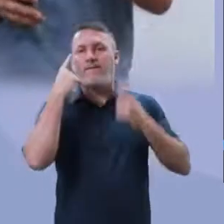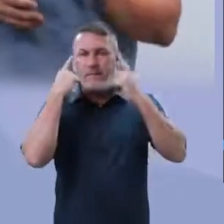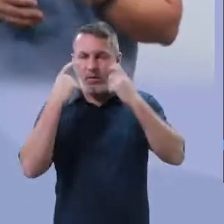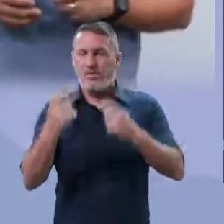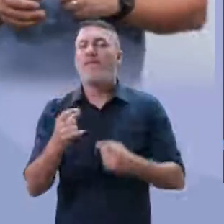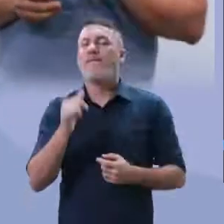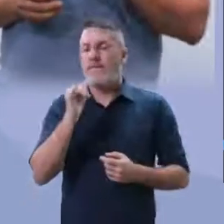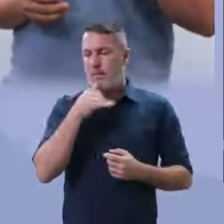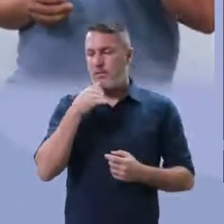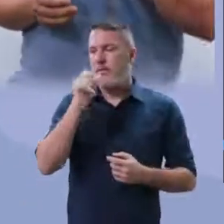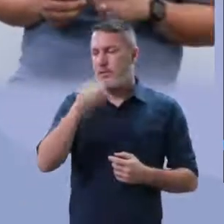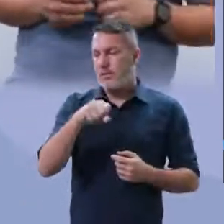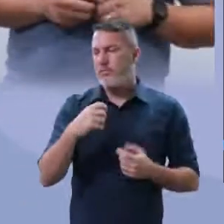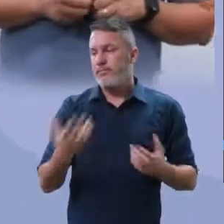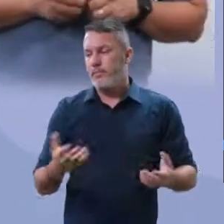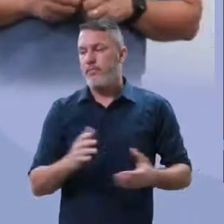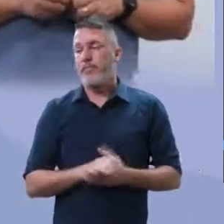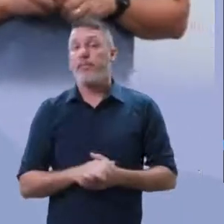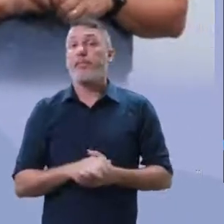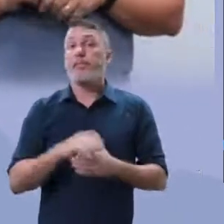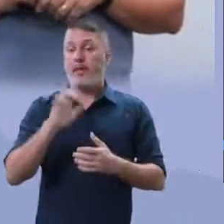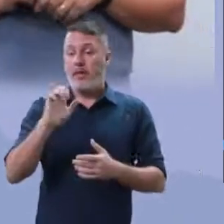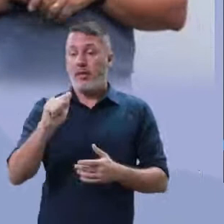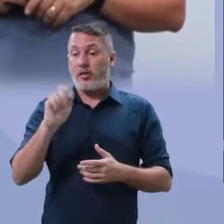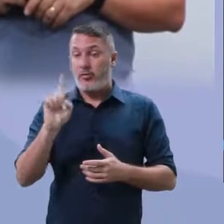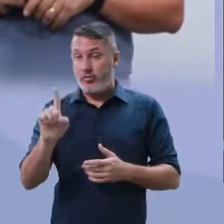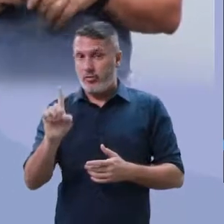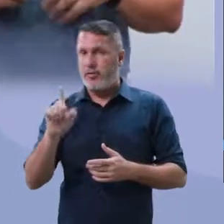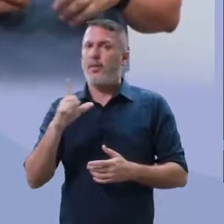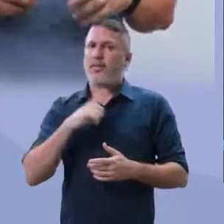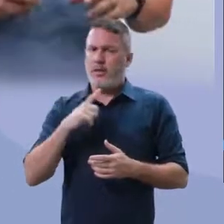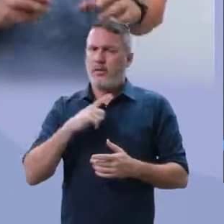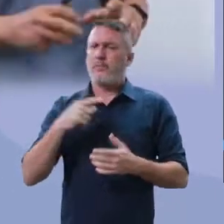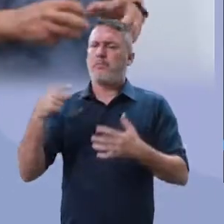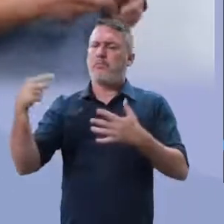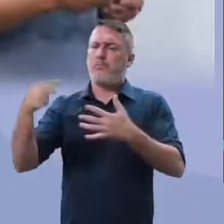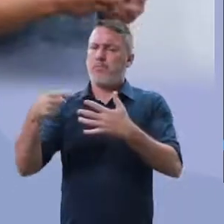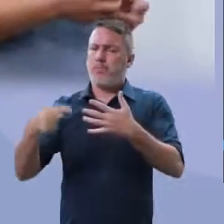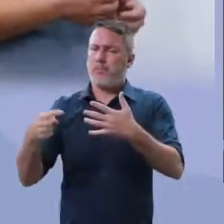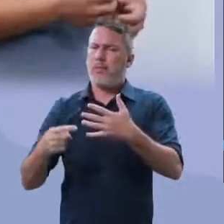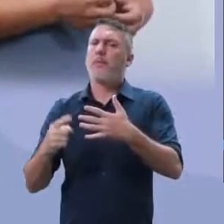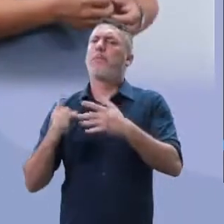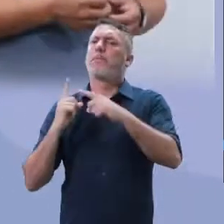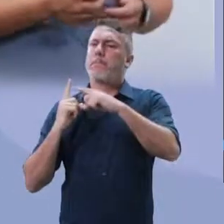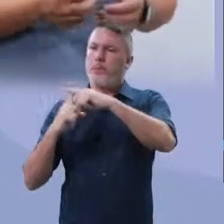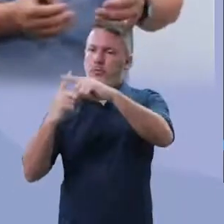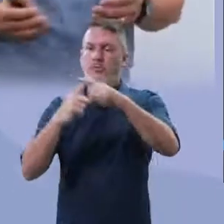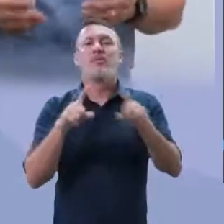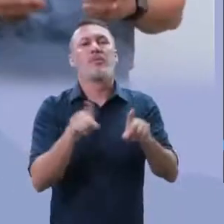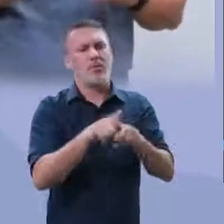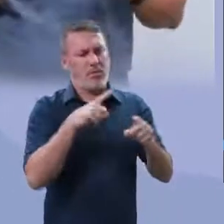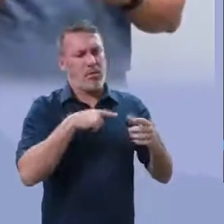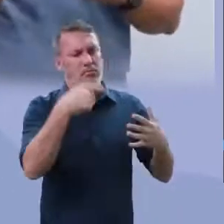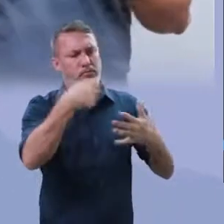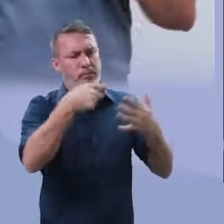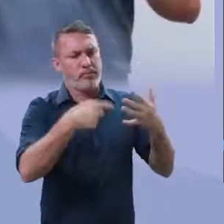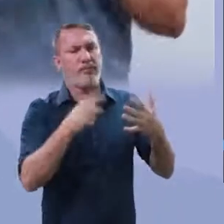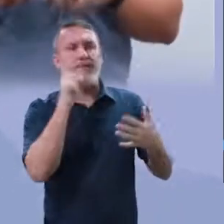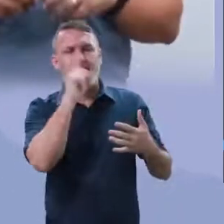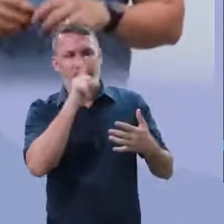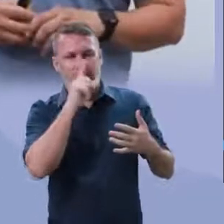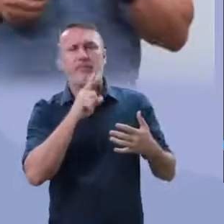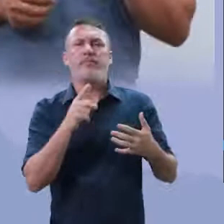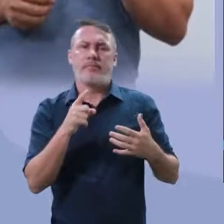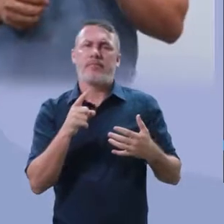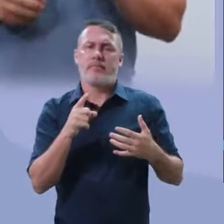Infelizmente, eu tenho que falar esse nome, criminosos. Então, a educação à distância, ela tem vários pontos positivos, mas também, lembra que eu falei com vocês,